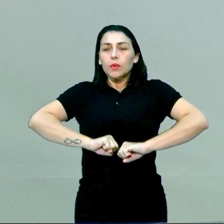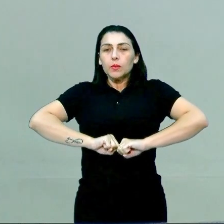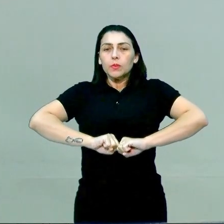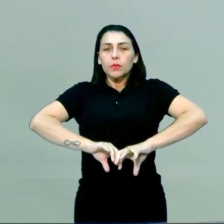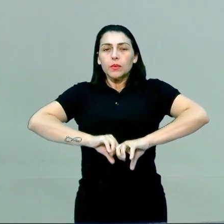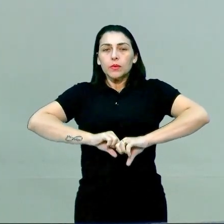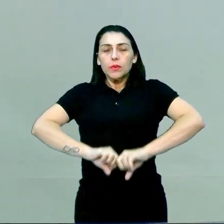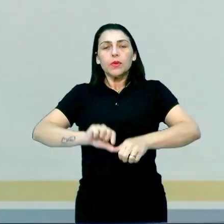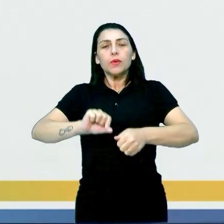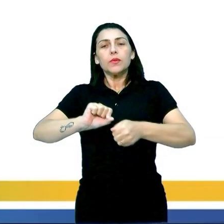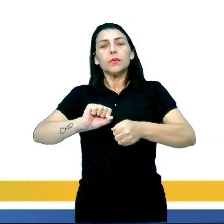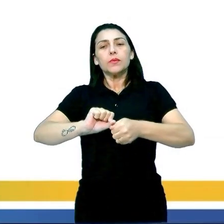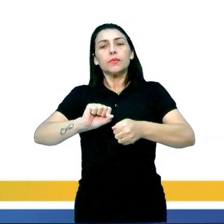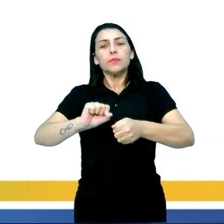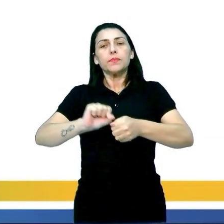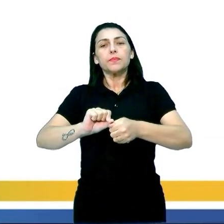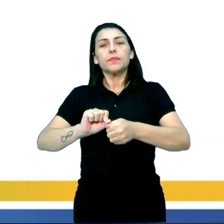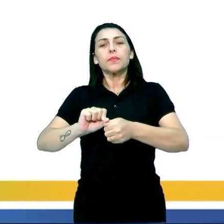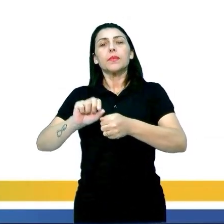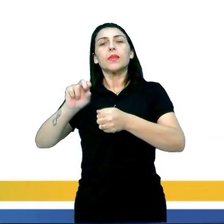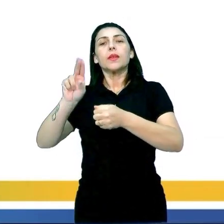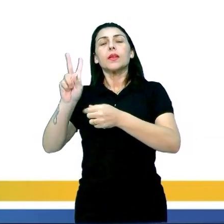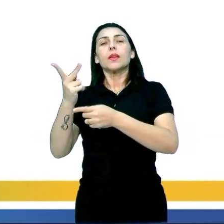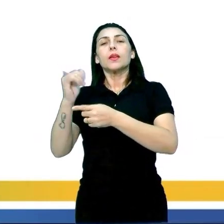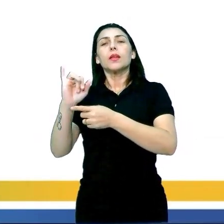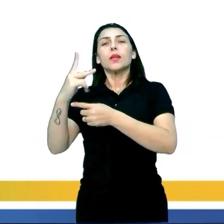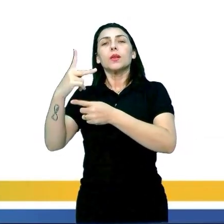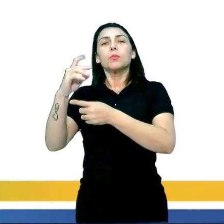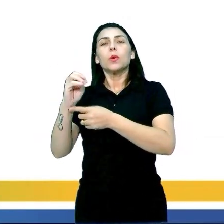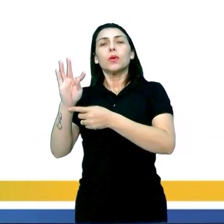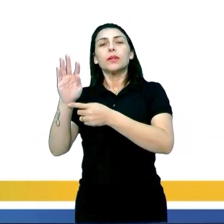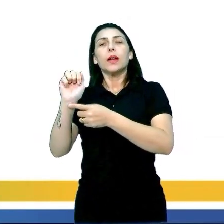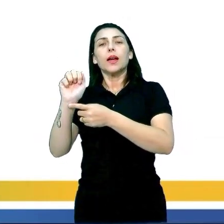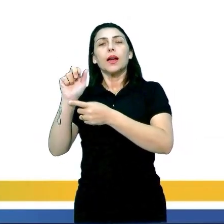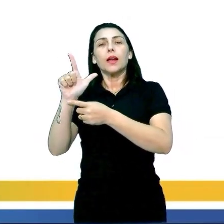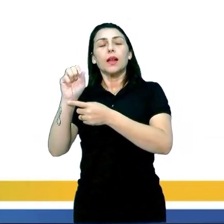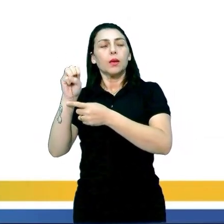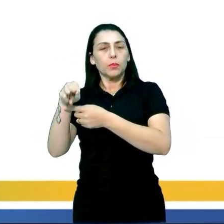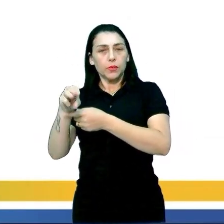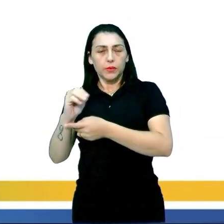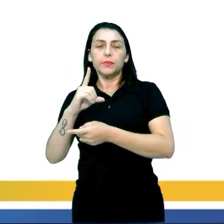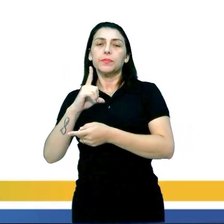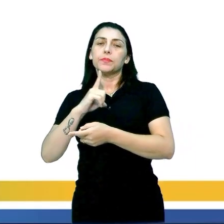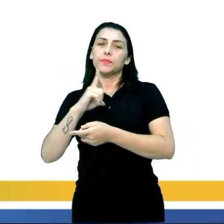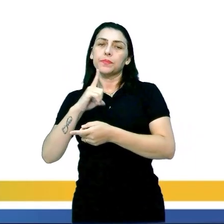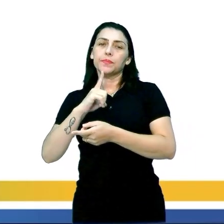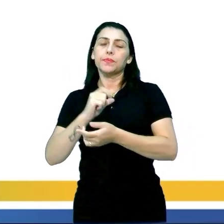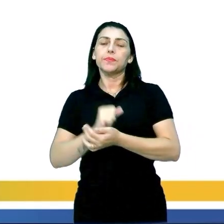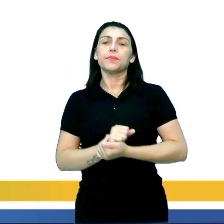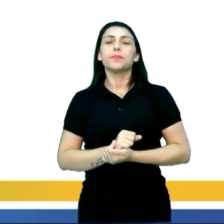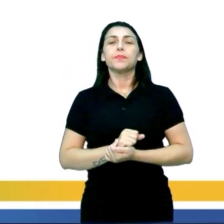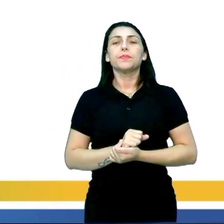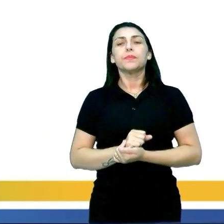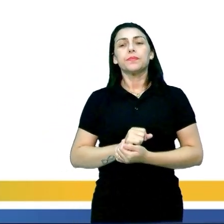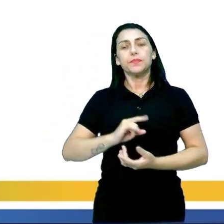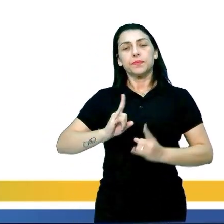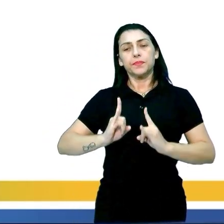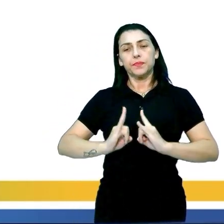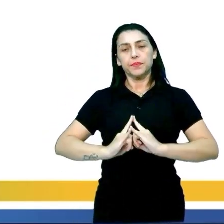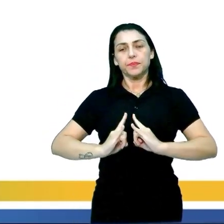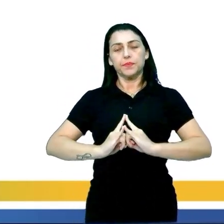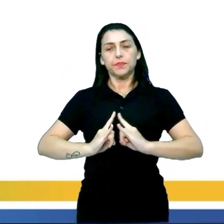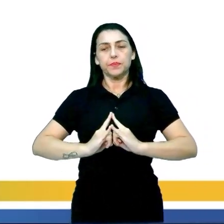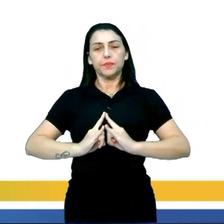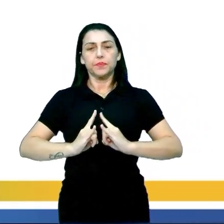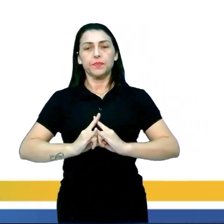produzida aí pelo hipotálamo, tá? Temos a outra hormônio, né? toaglanda, que